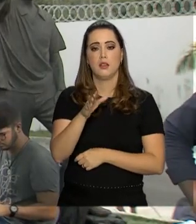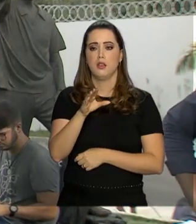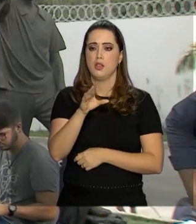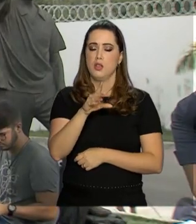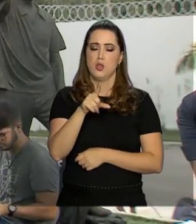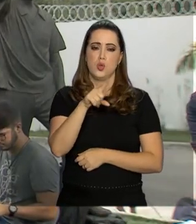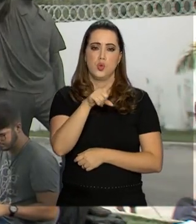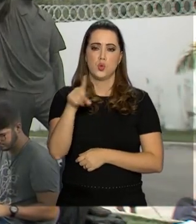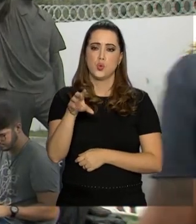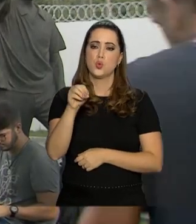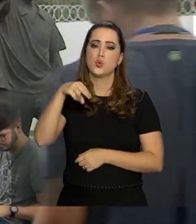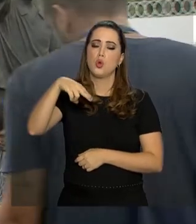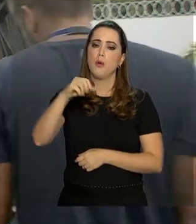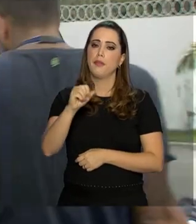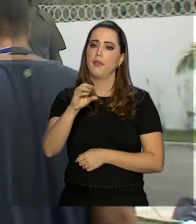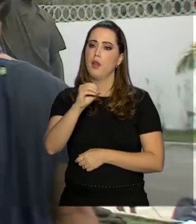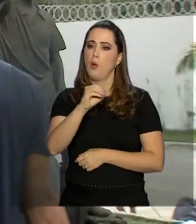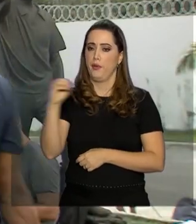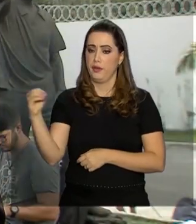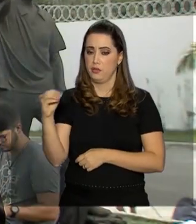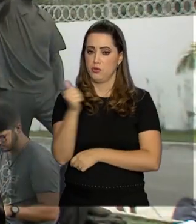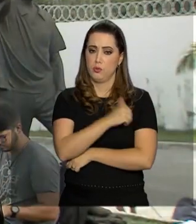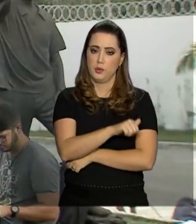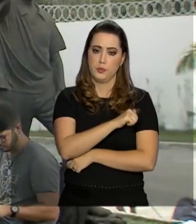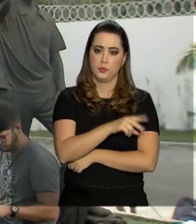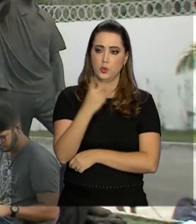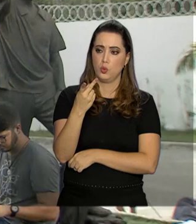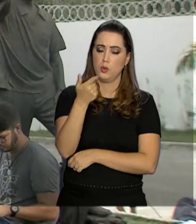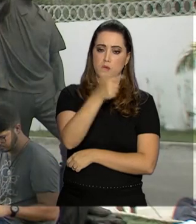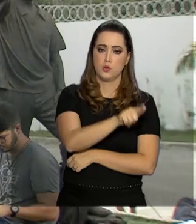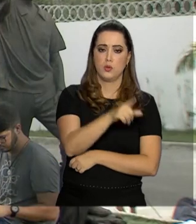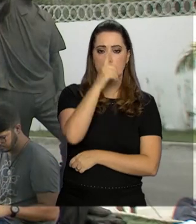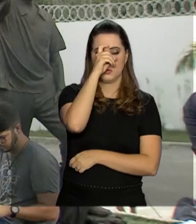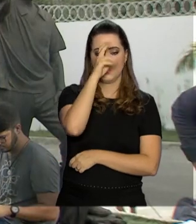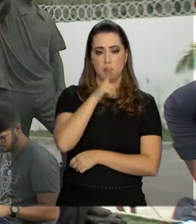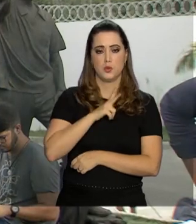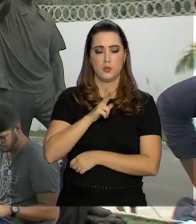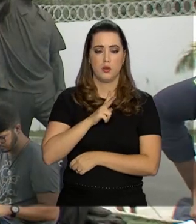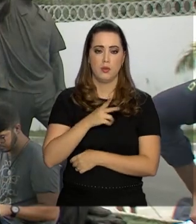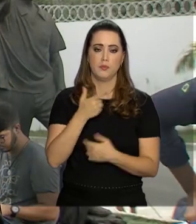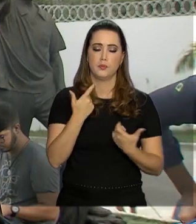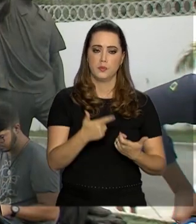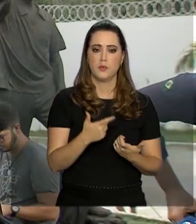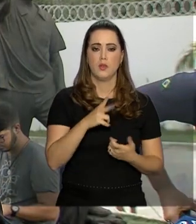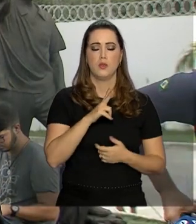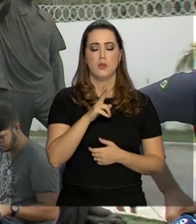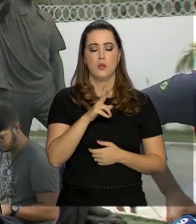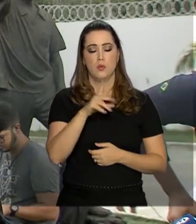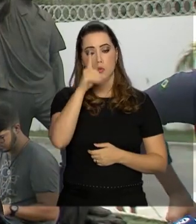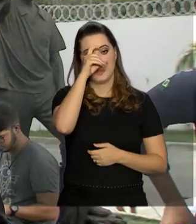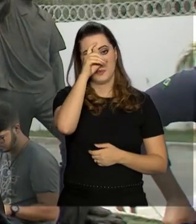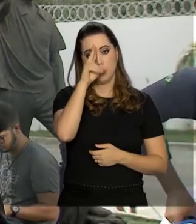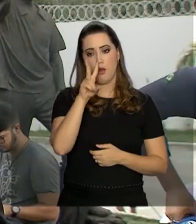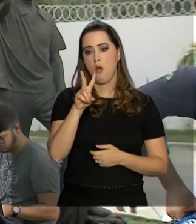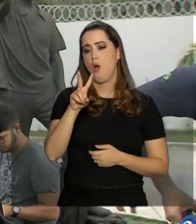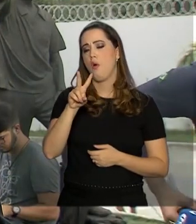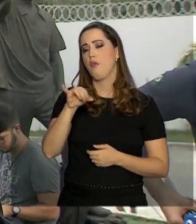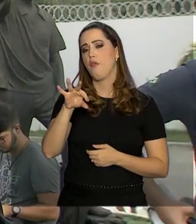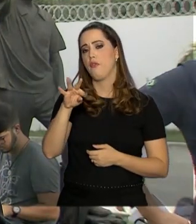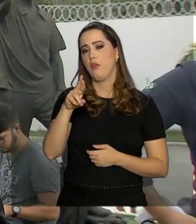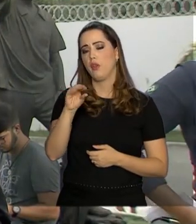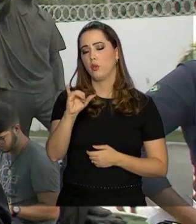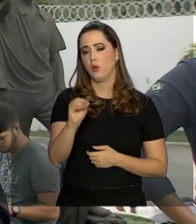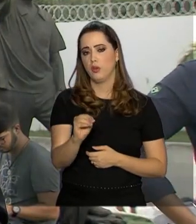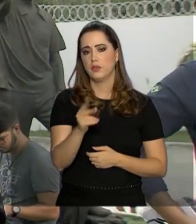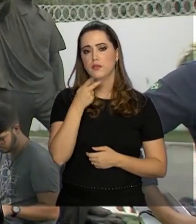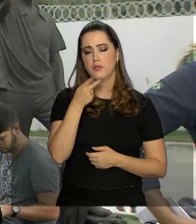zona oeste do Rio de Janeiro Depois, duas dessas vítimas foram encaminhadas para um hospital particular O Hospital Vitória Segundo o último boletim médico, o